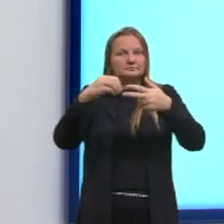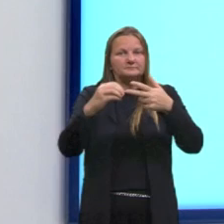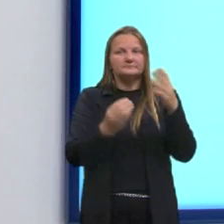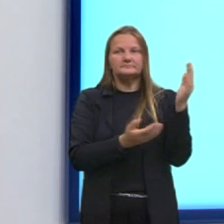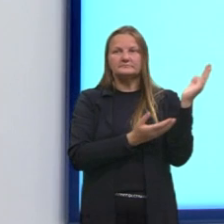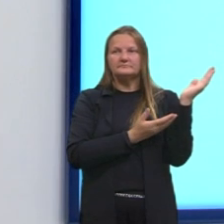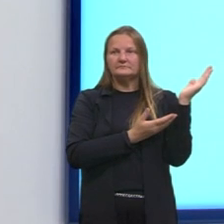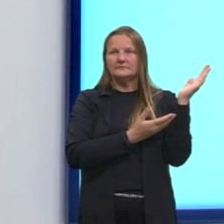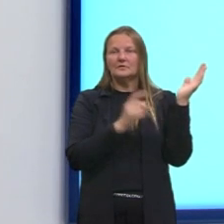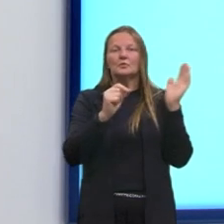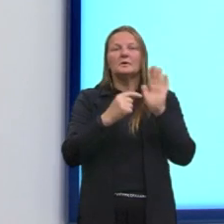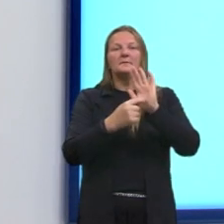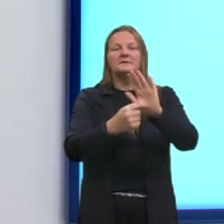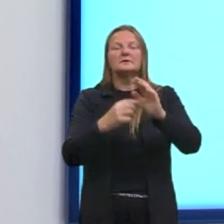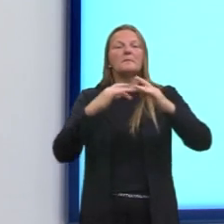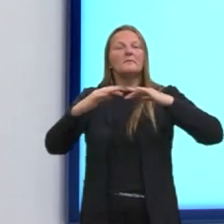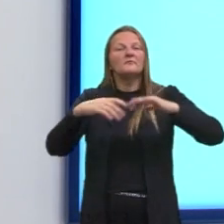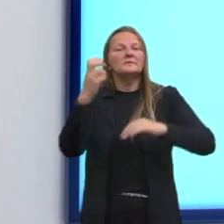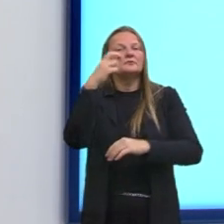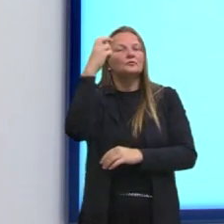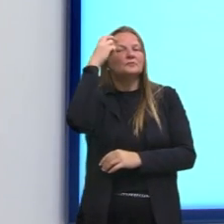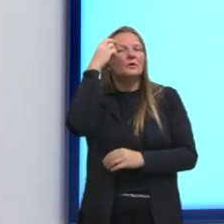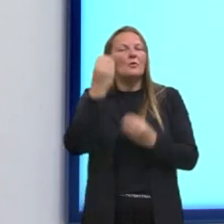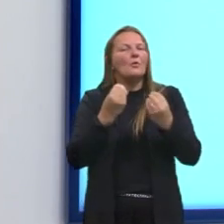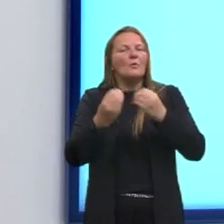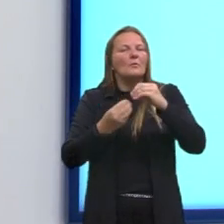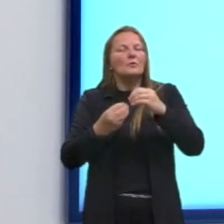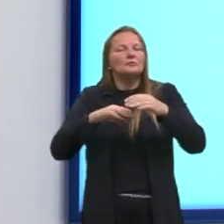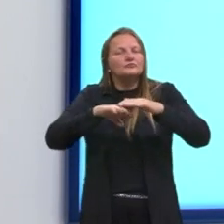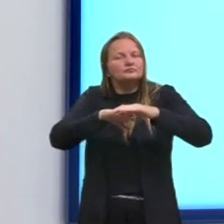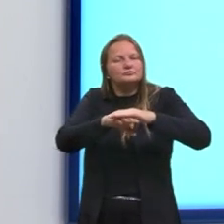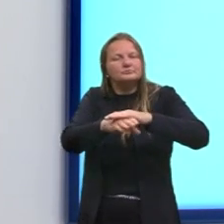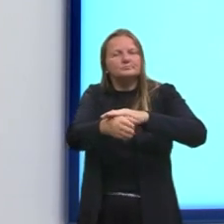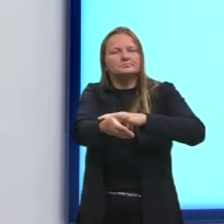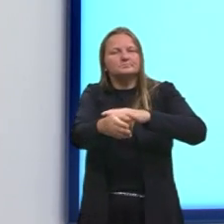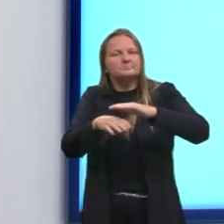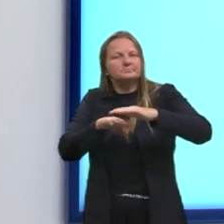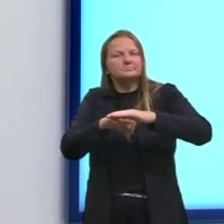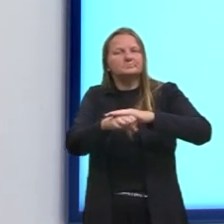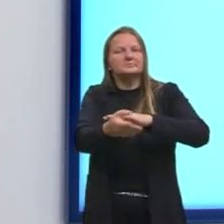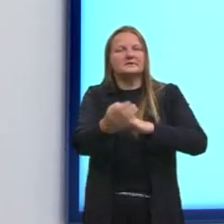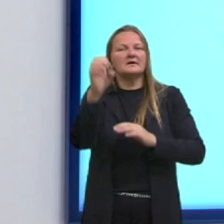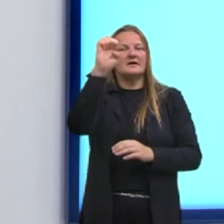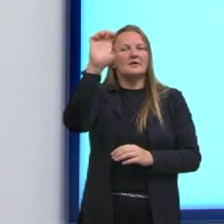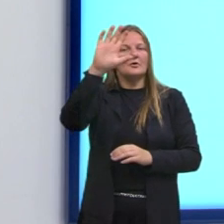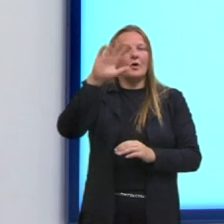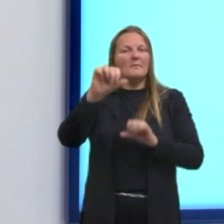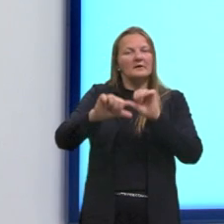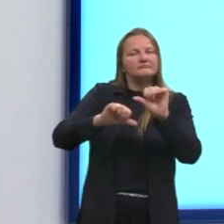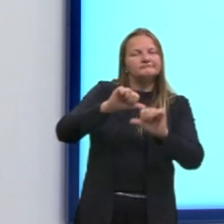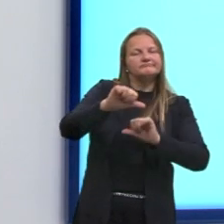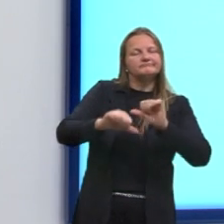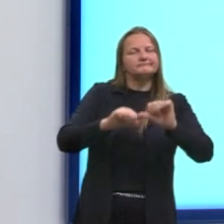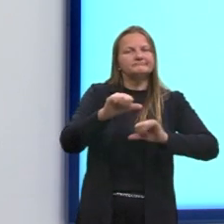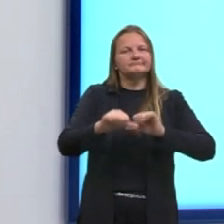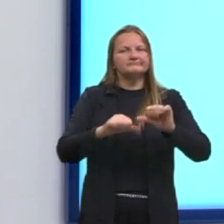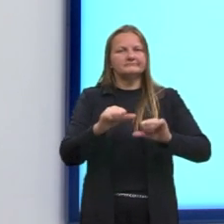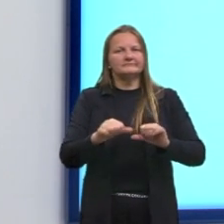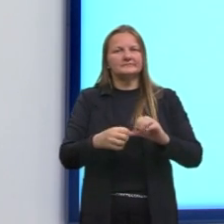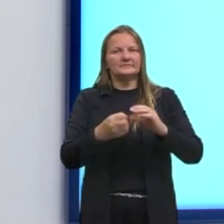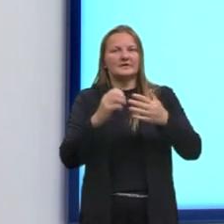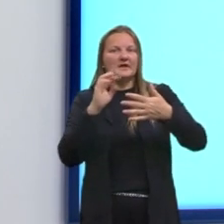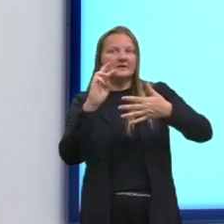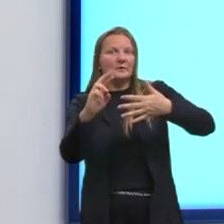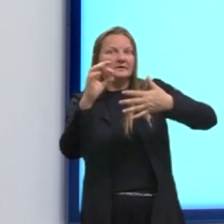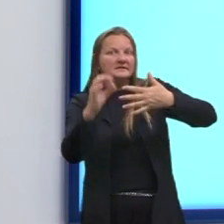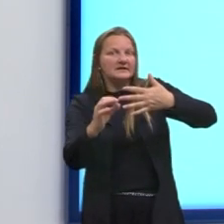o movimento cultural, inserido no processo de transição da modernidade europeia, se caracterizou. E aí, a resposta